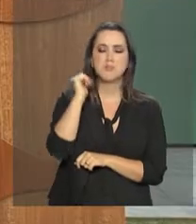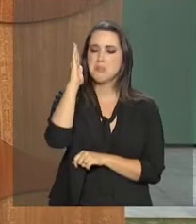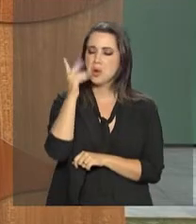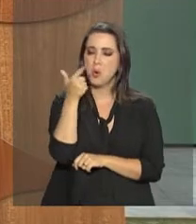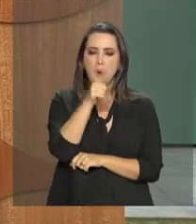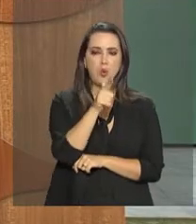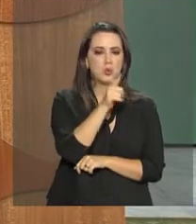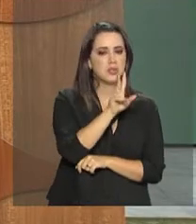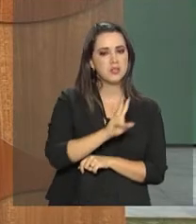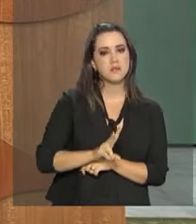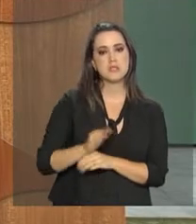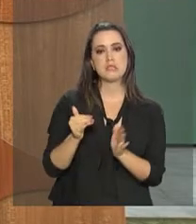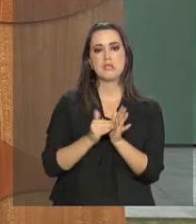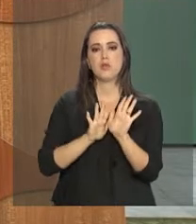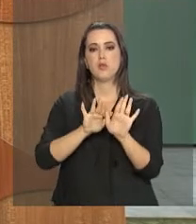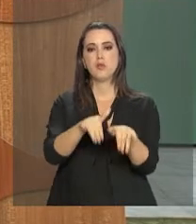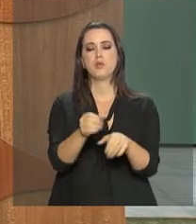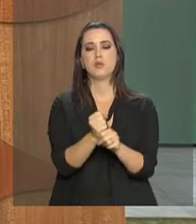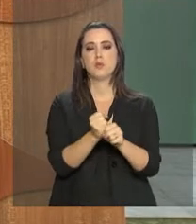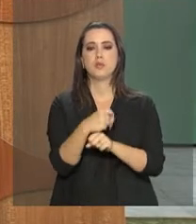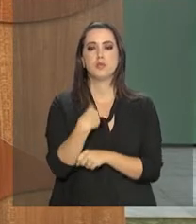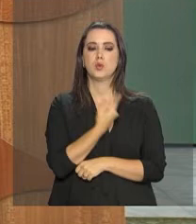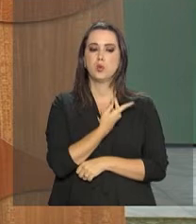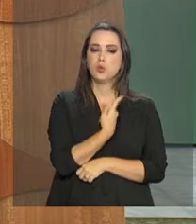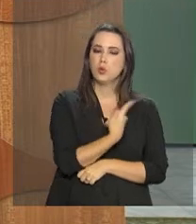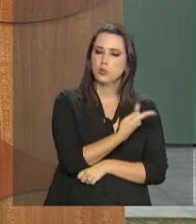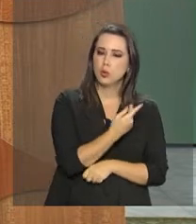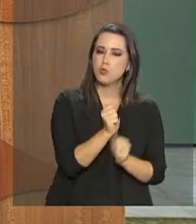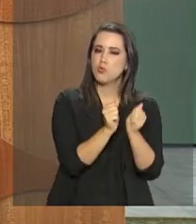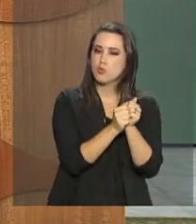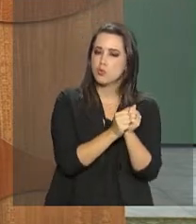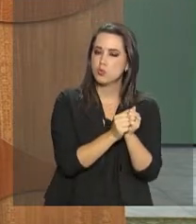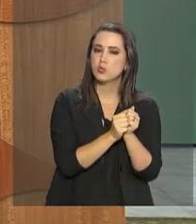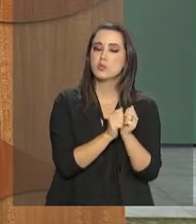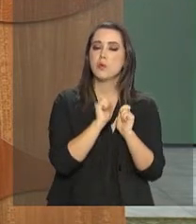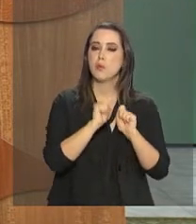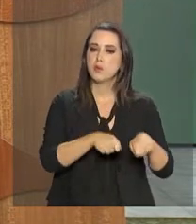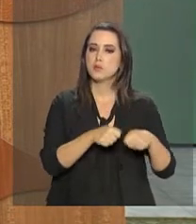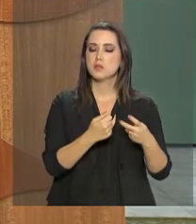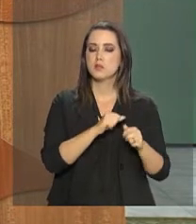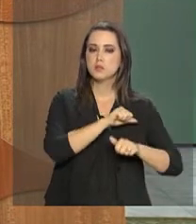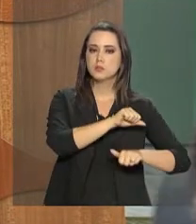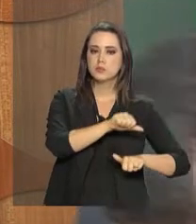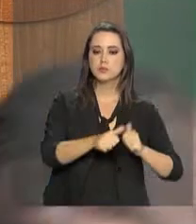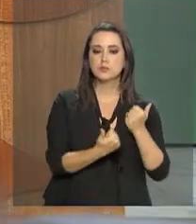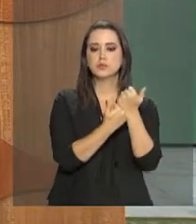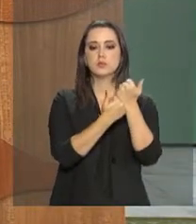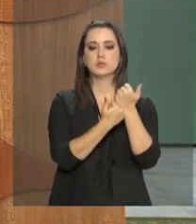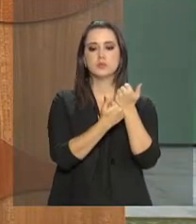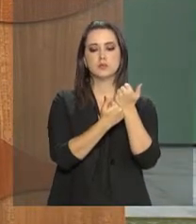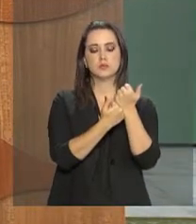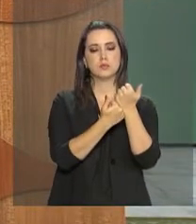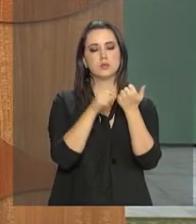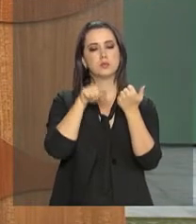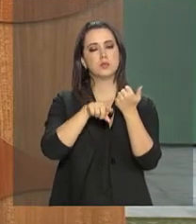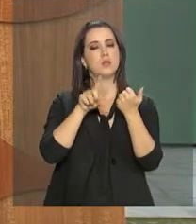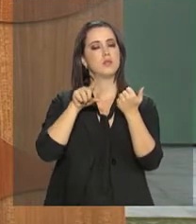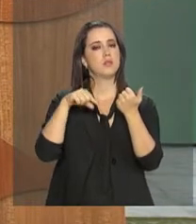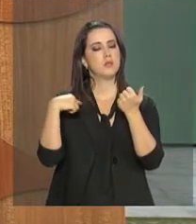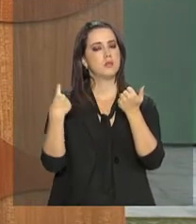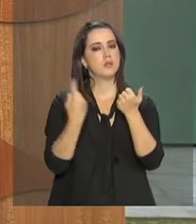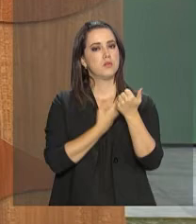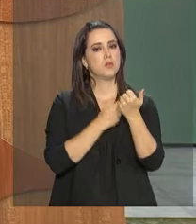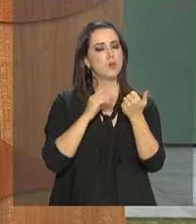do ano, para que juntos possamos fazer uma transição de modo que